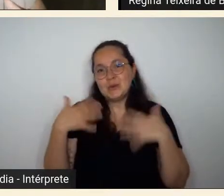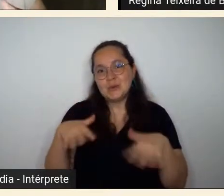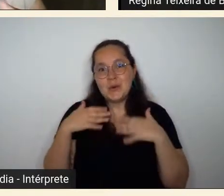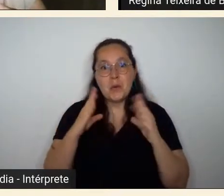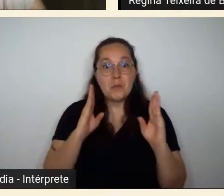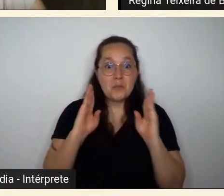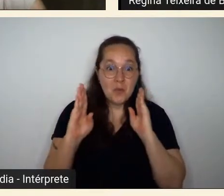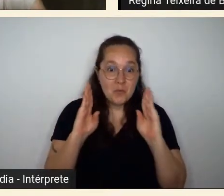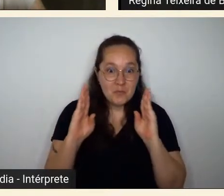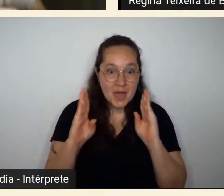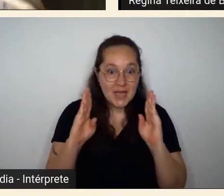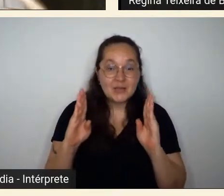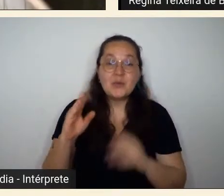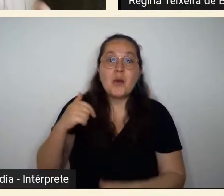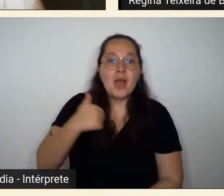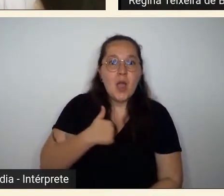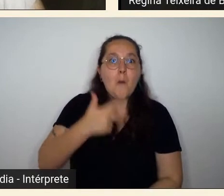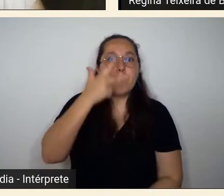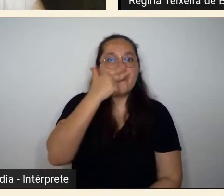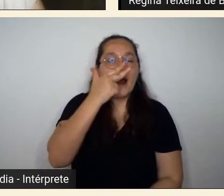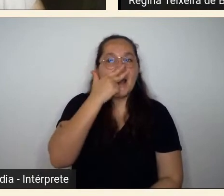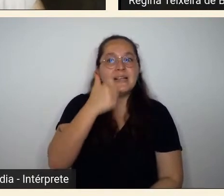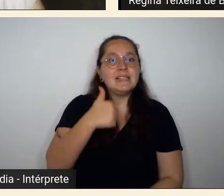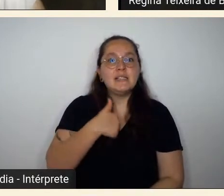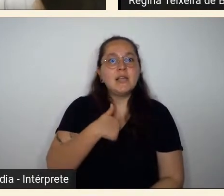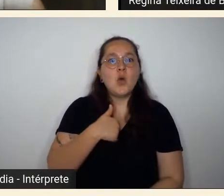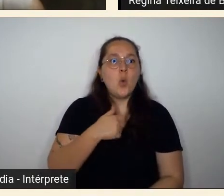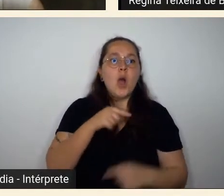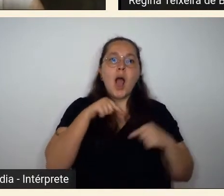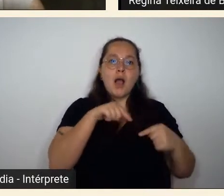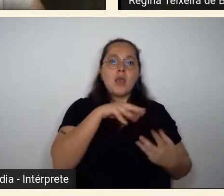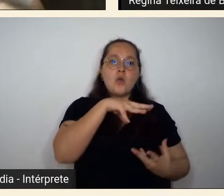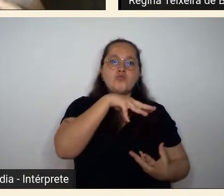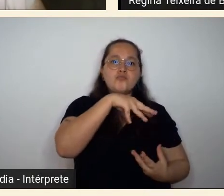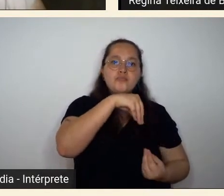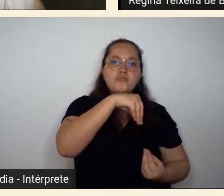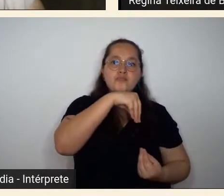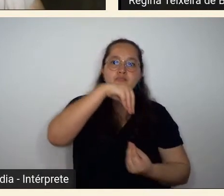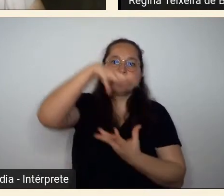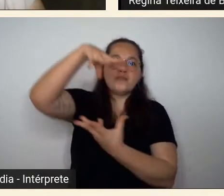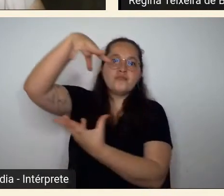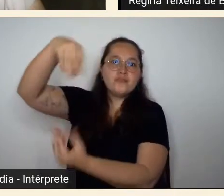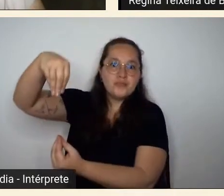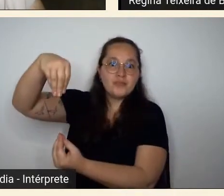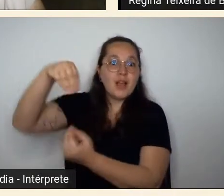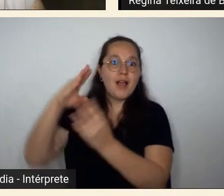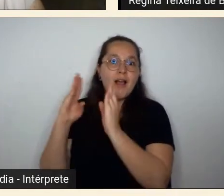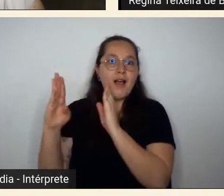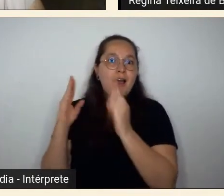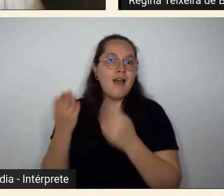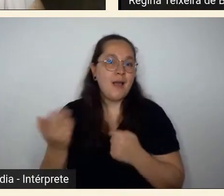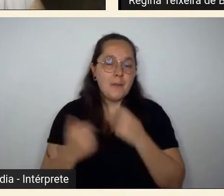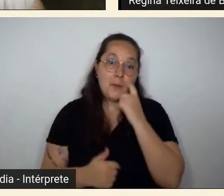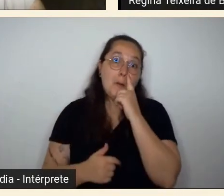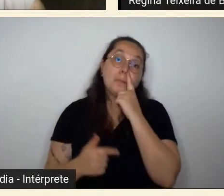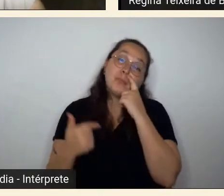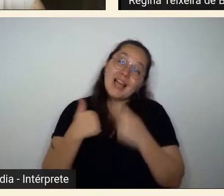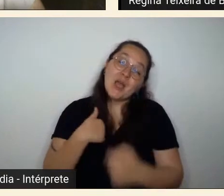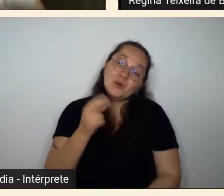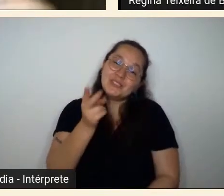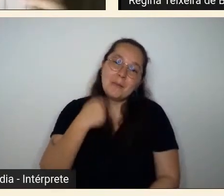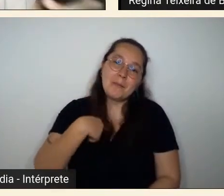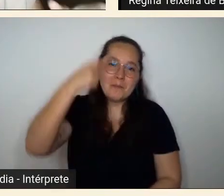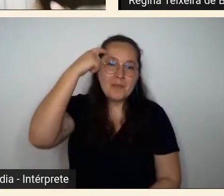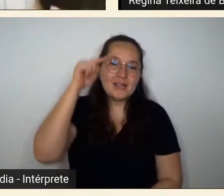aquela época eu me sentia transportada para aquela época aliás como pesquisadora eu sempre me sinto assim um pouco transportada quando eu fiz